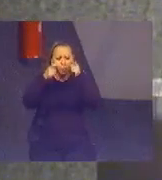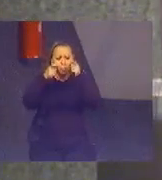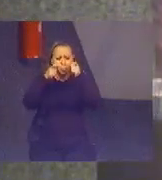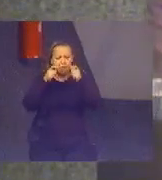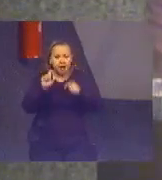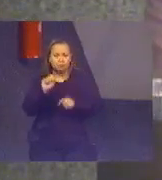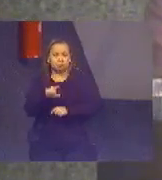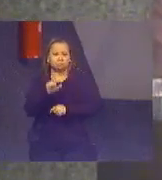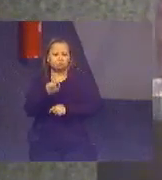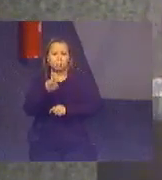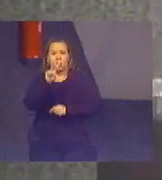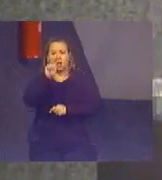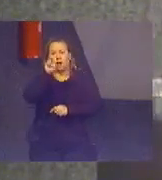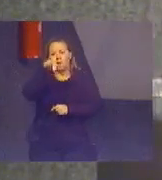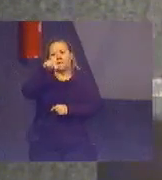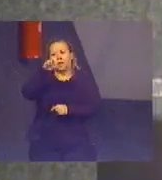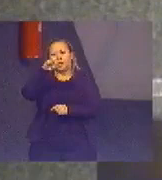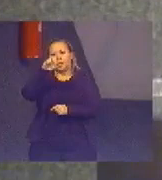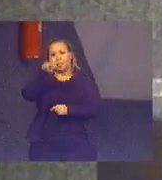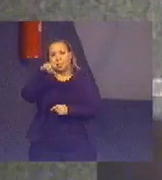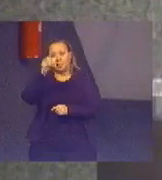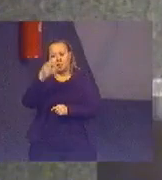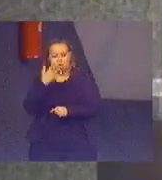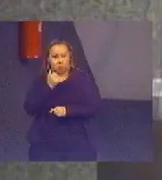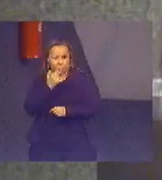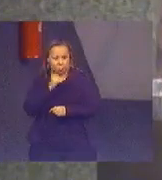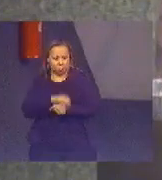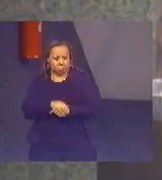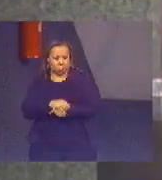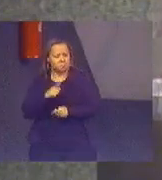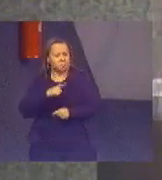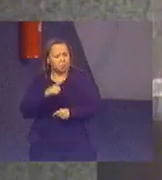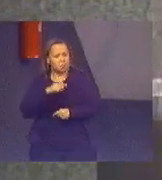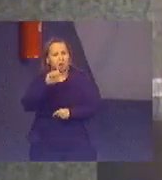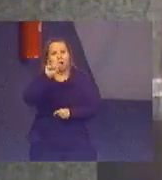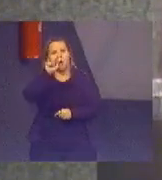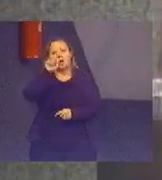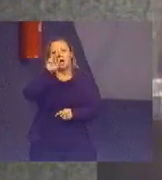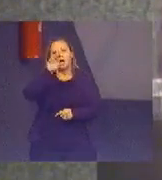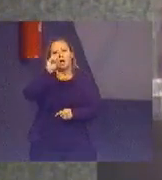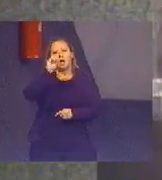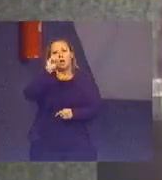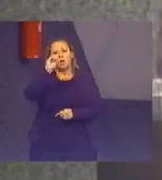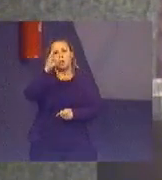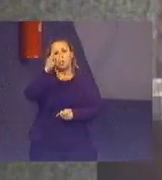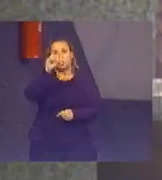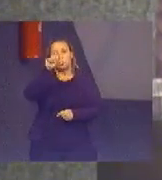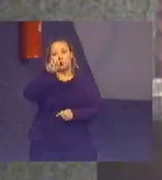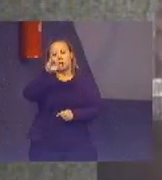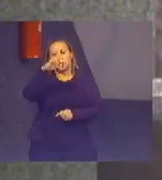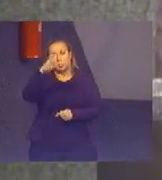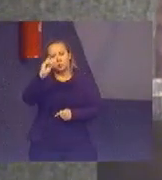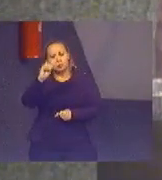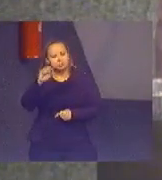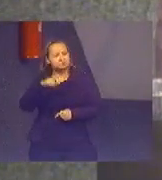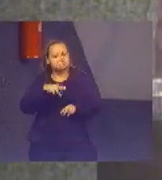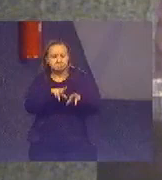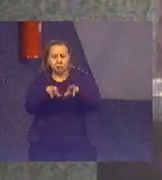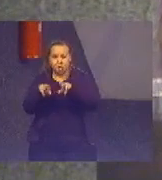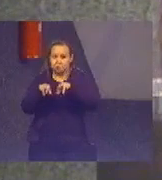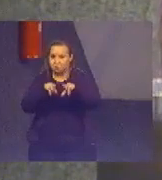agrotóxico que é altamente tóxico em comparação com o outro, tem o mesmo tratamento